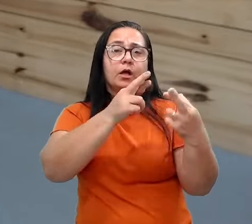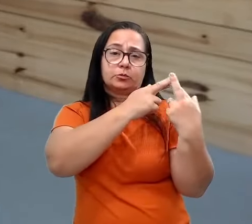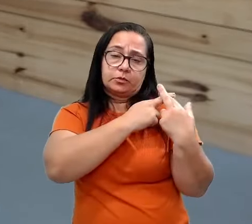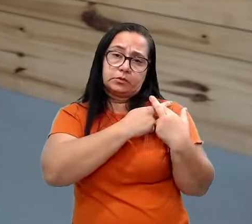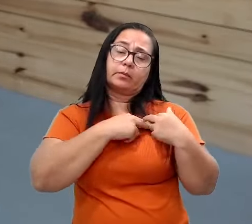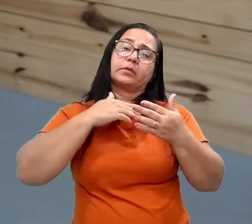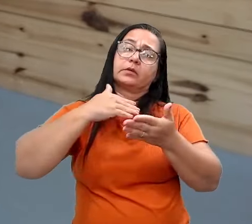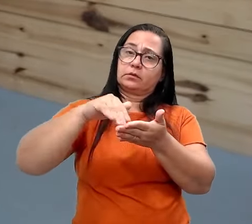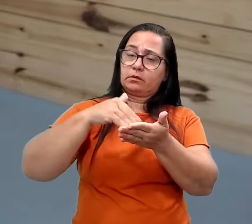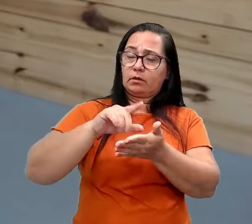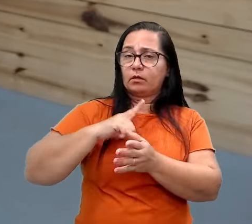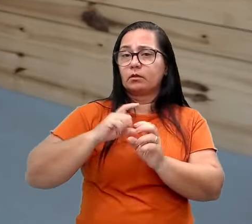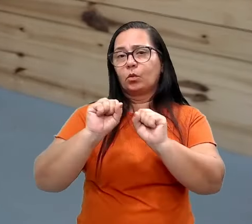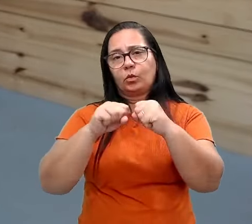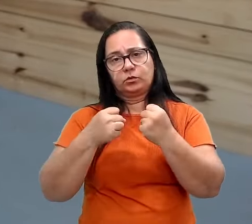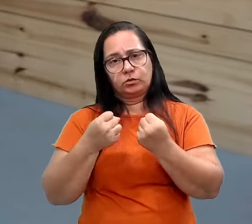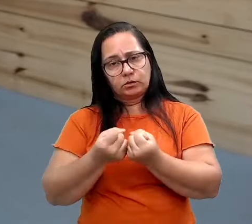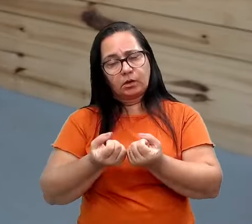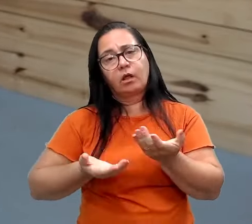secretaria tem com a sociedade.